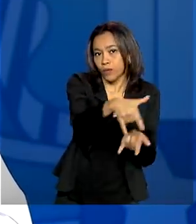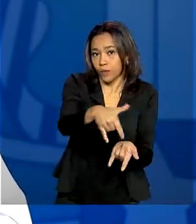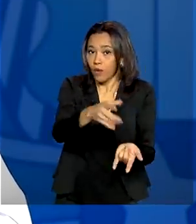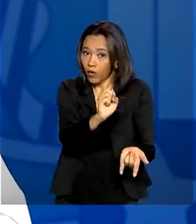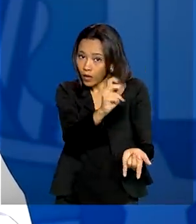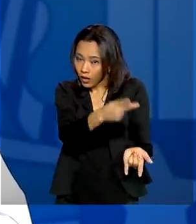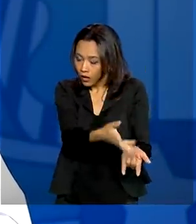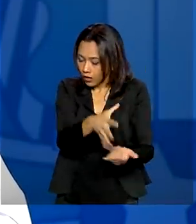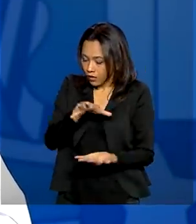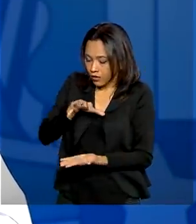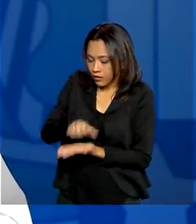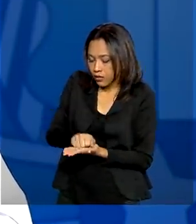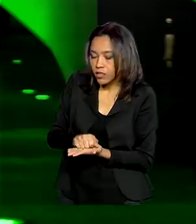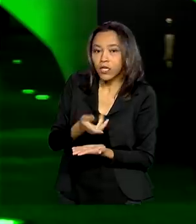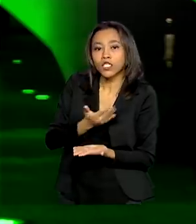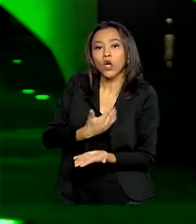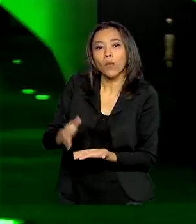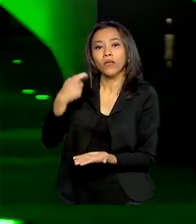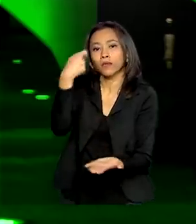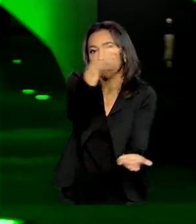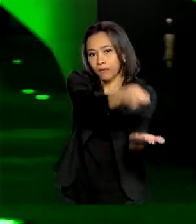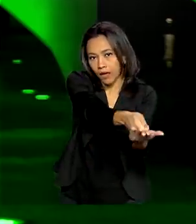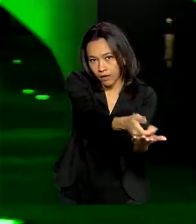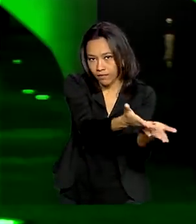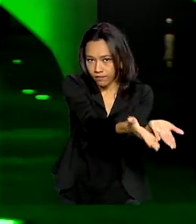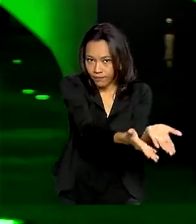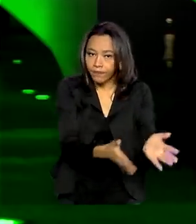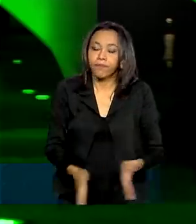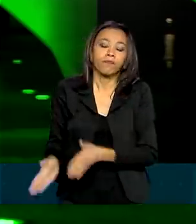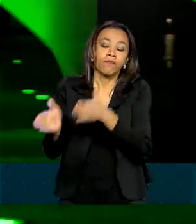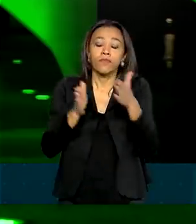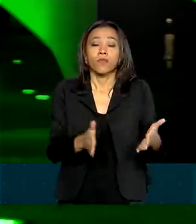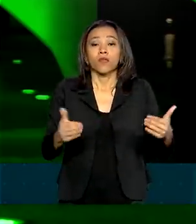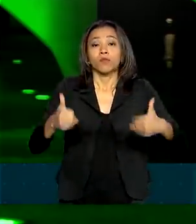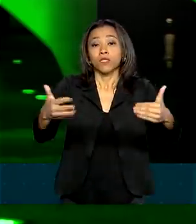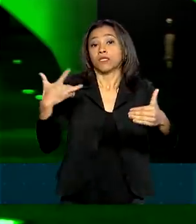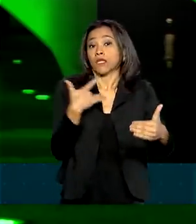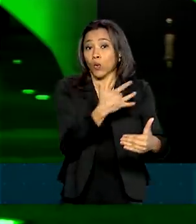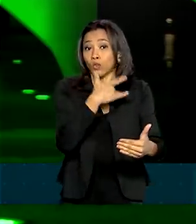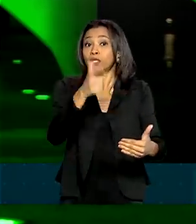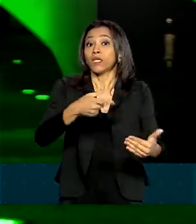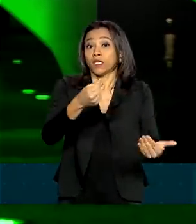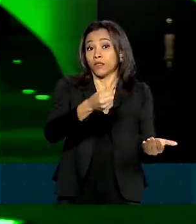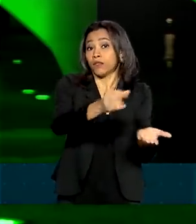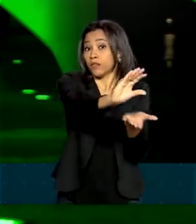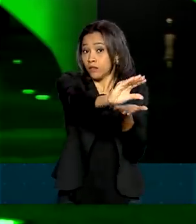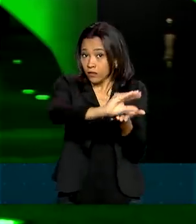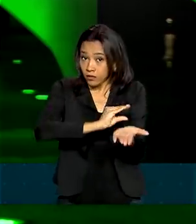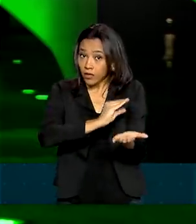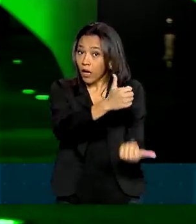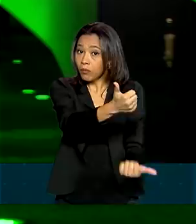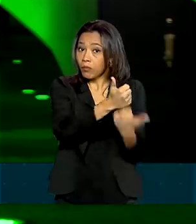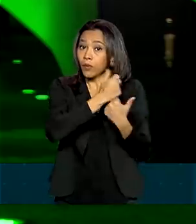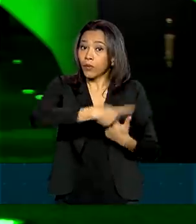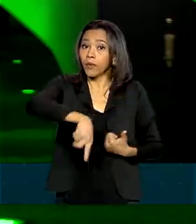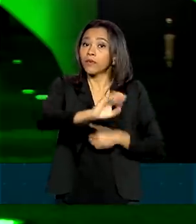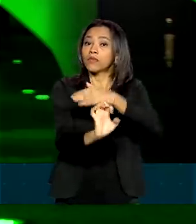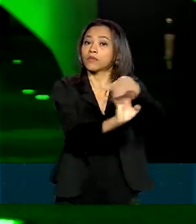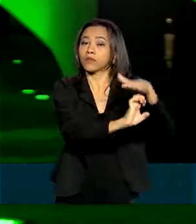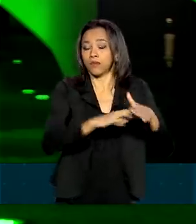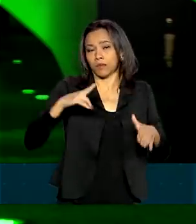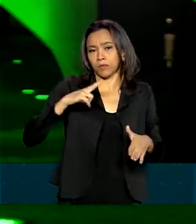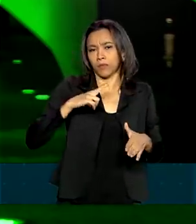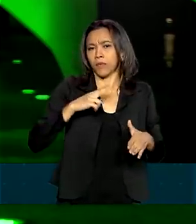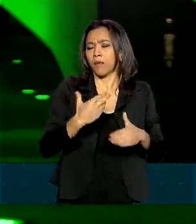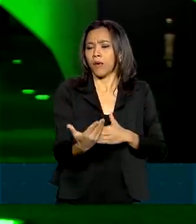pagar. E é por diária. O Ministério da Saúde tem recebido doações da iniciativa privada para ajudar no combate ao novo coronavírus.